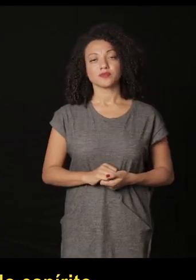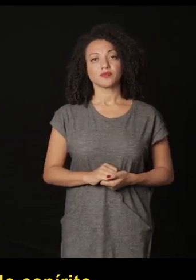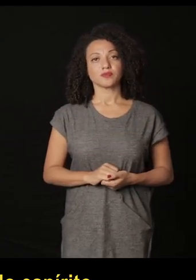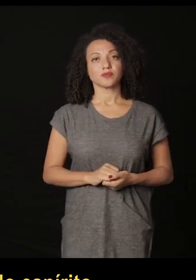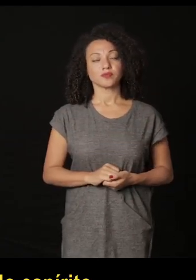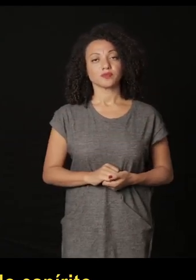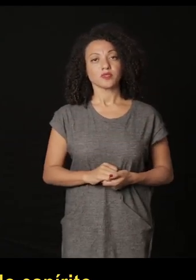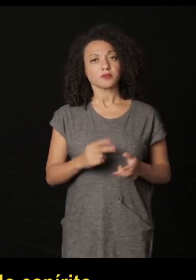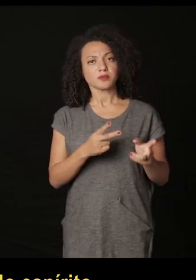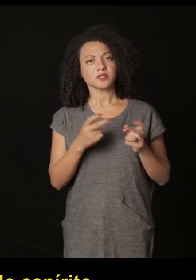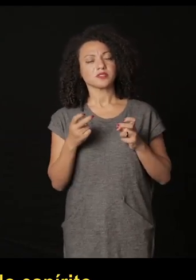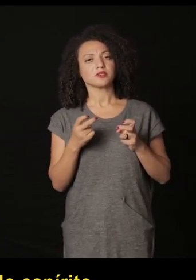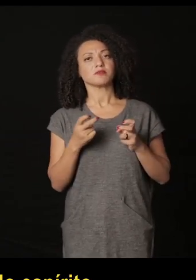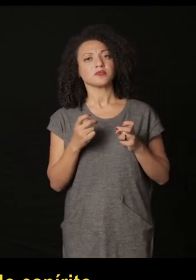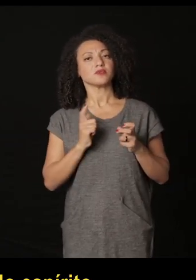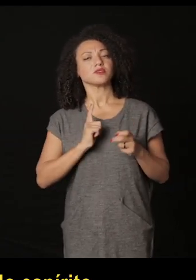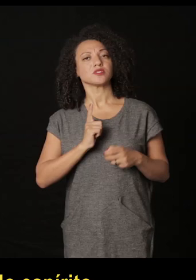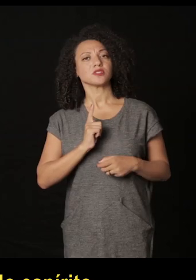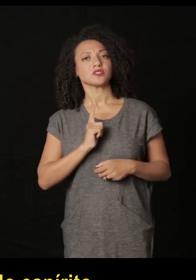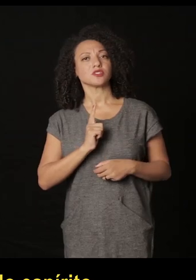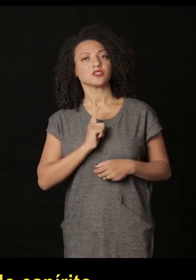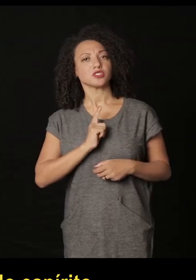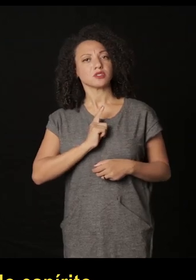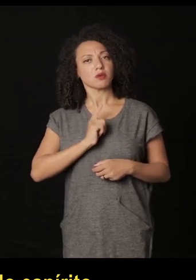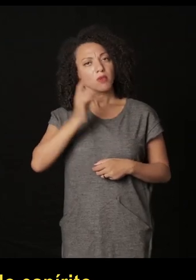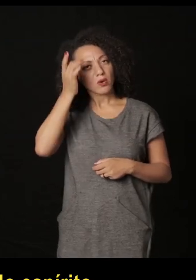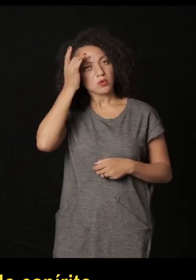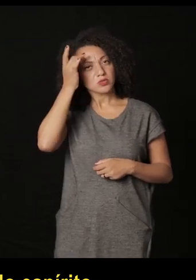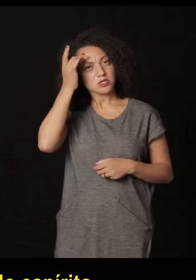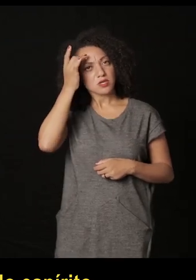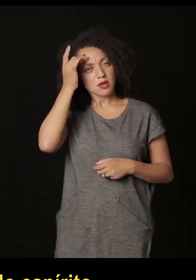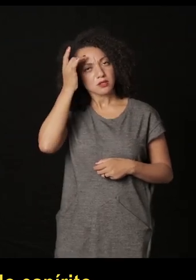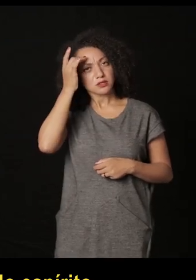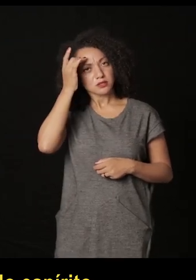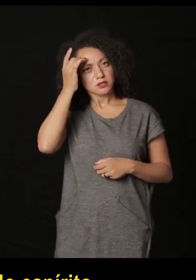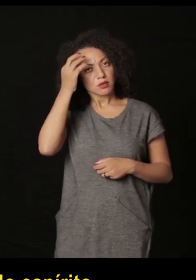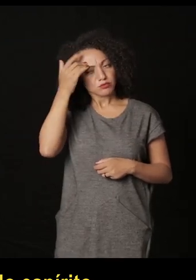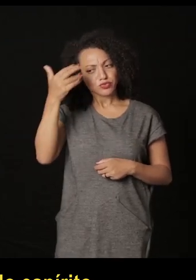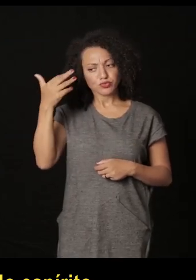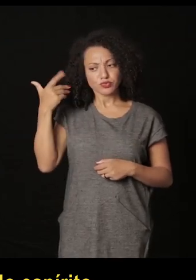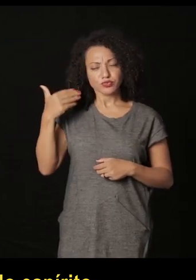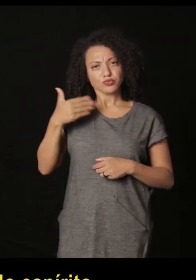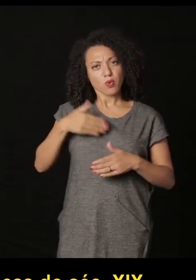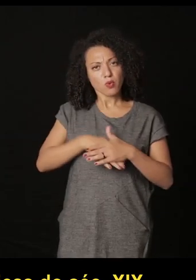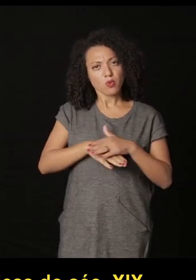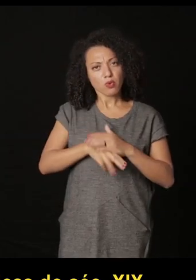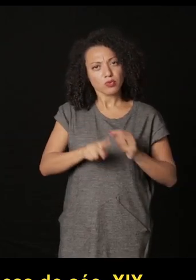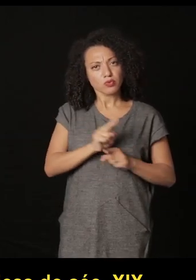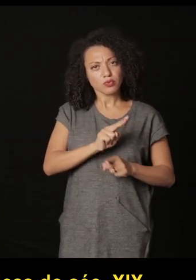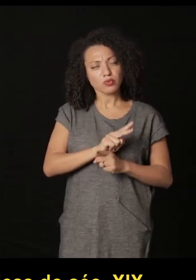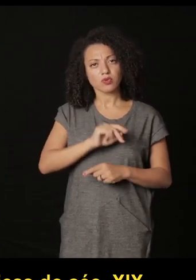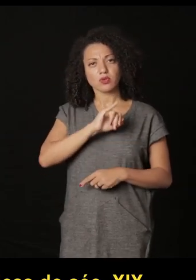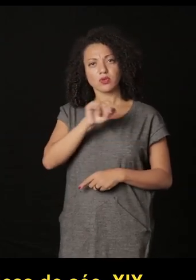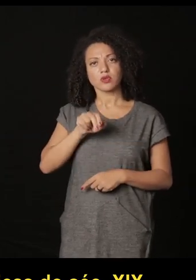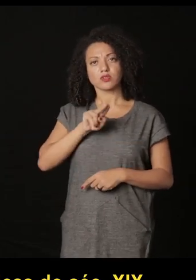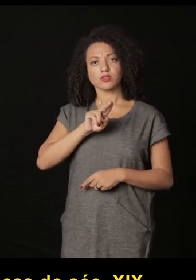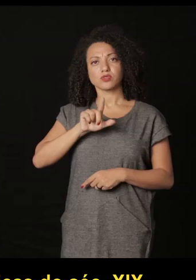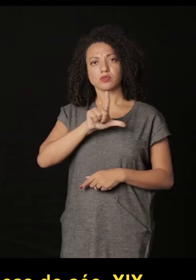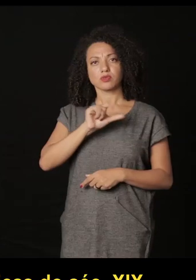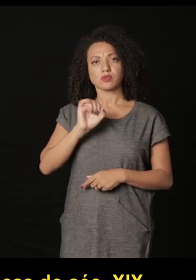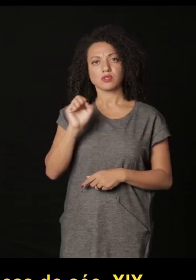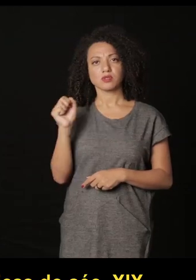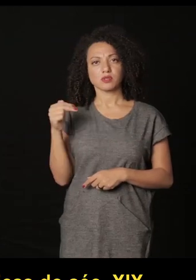consciente do espírito do tempo Juliana ou Juliana Van Haften começou a